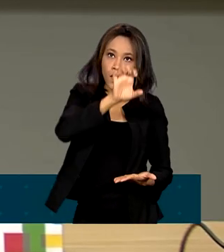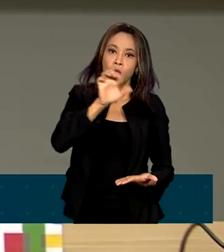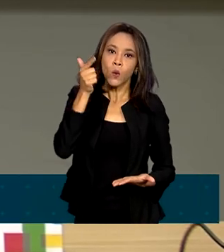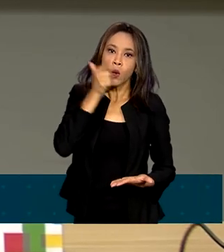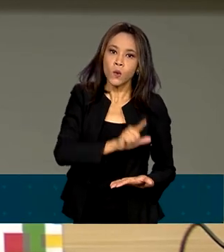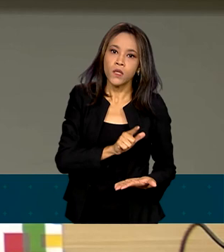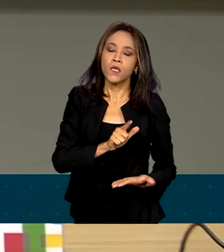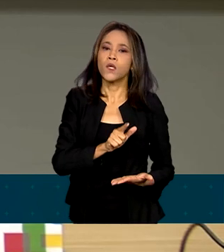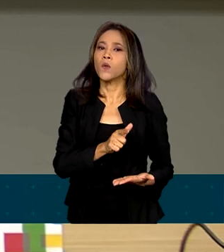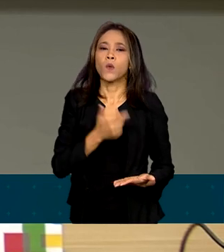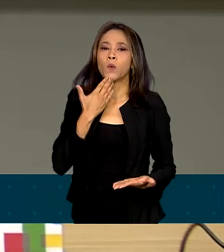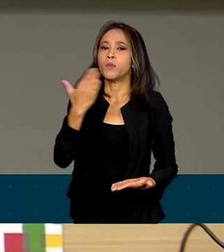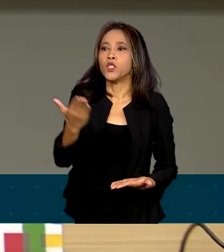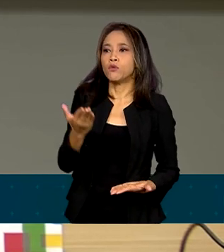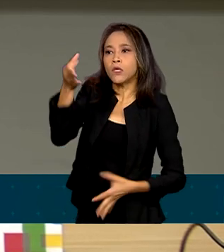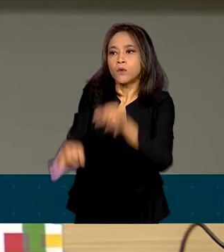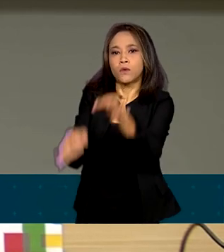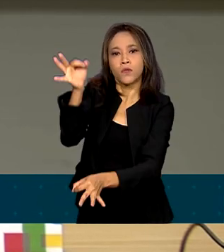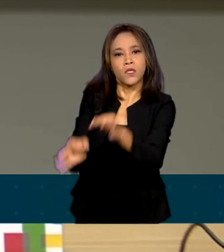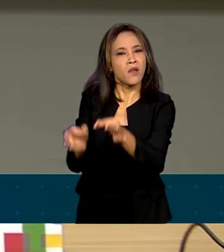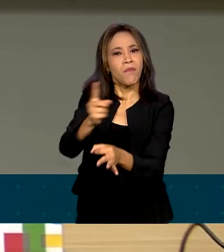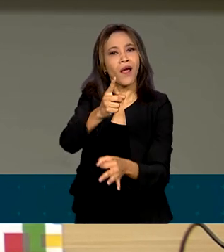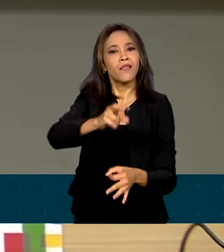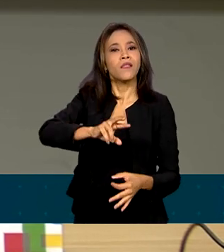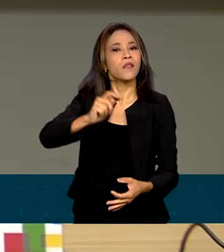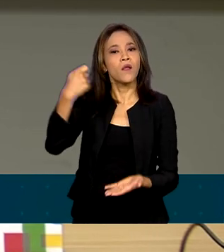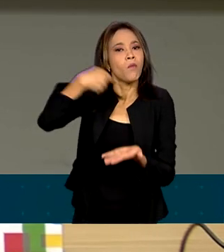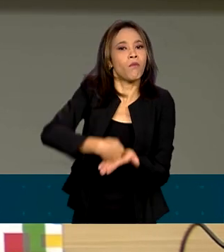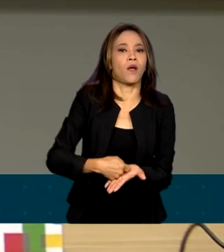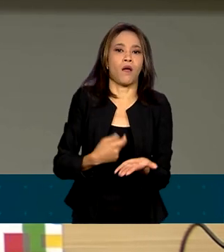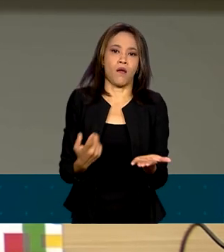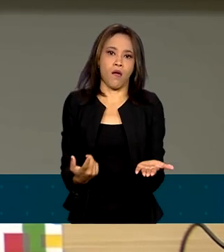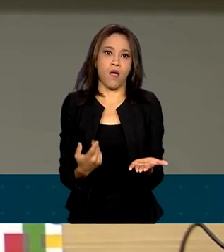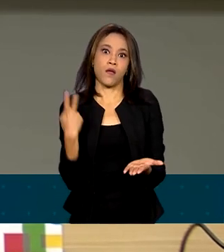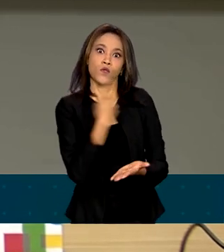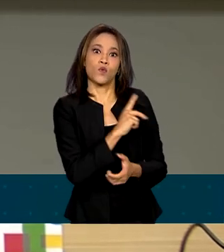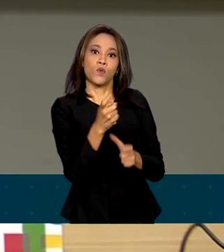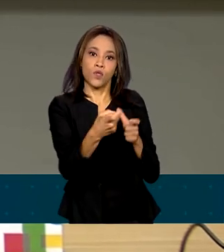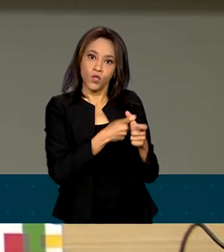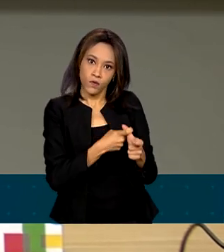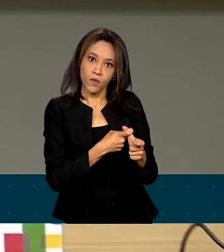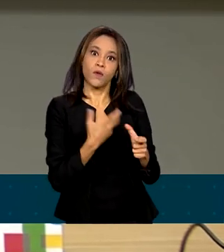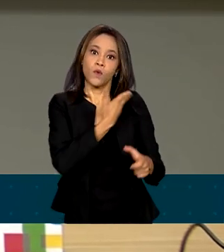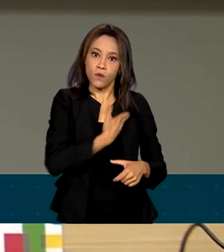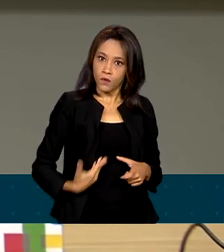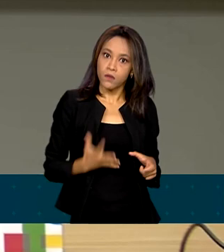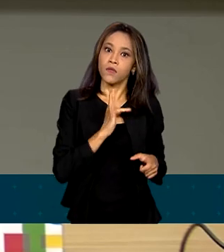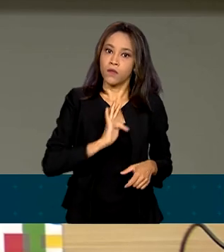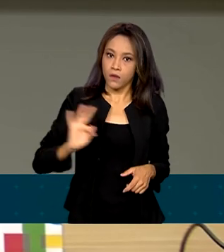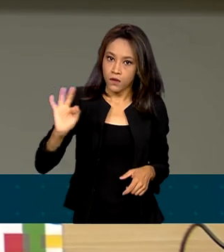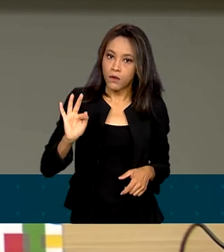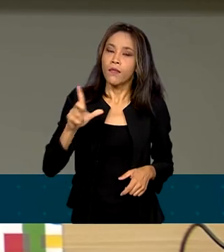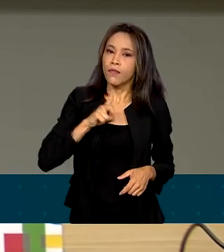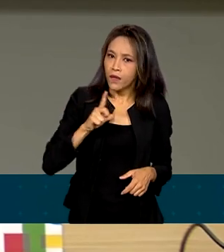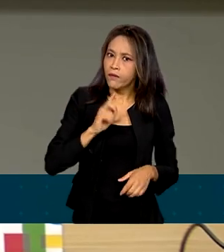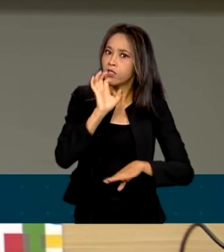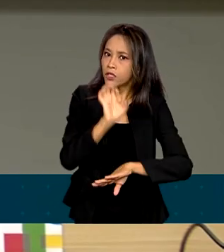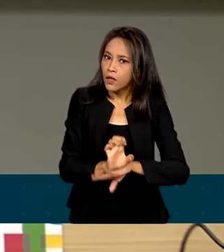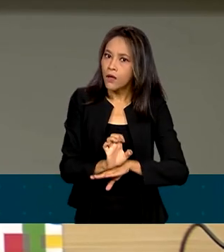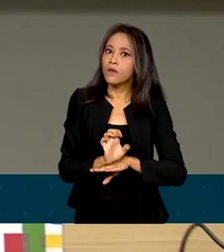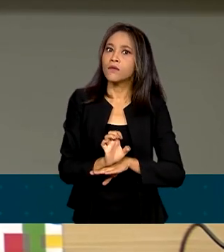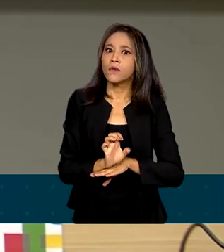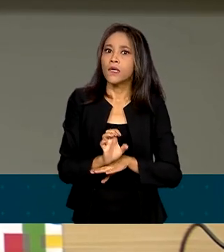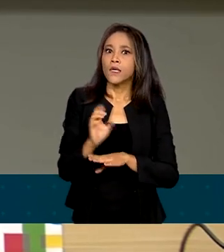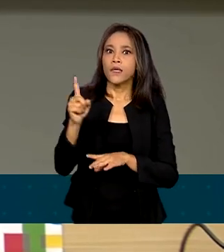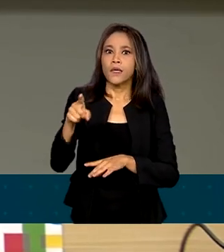liminar para não pagar as parcelas referentes às suas dívidas com a União. Teve estado, inclusive, que deixou de pagar